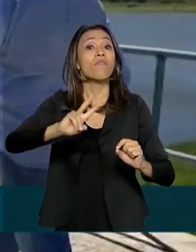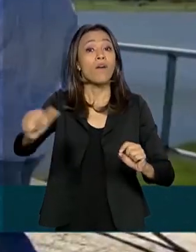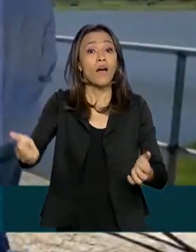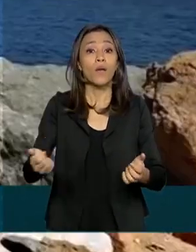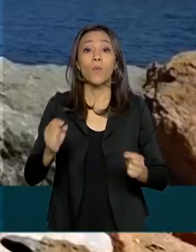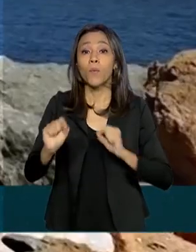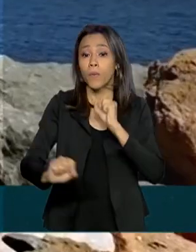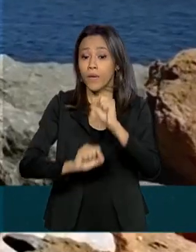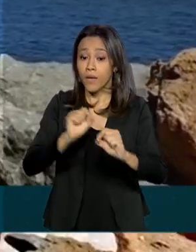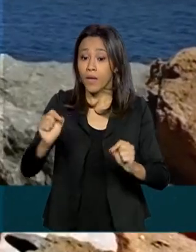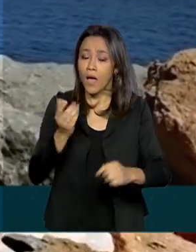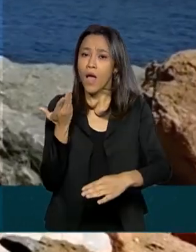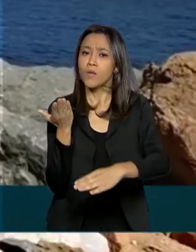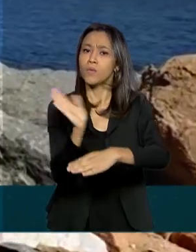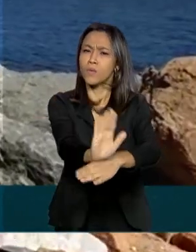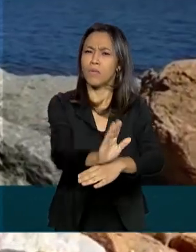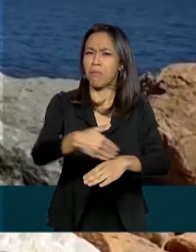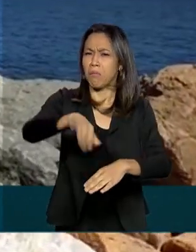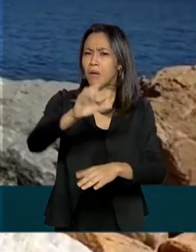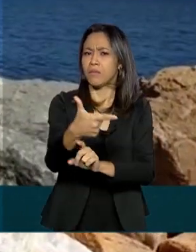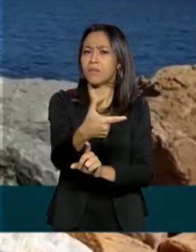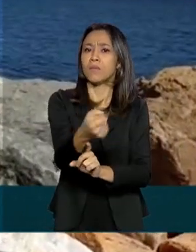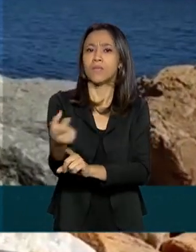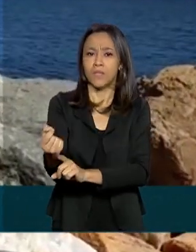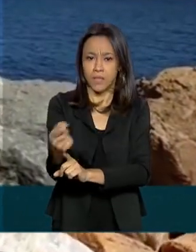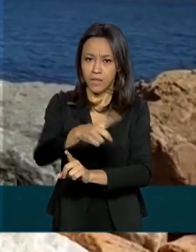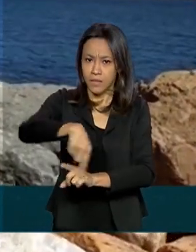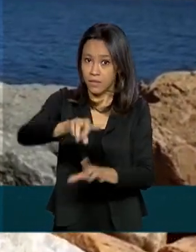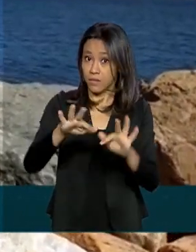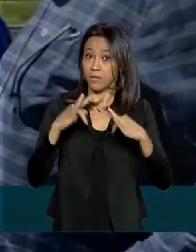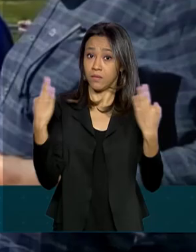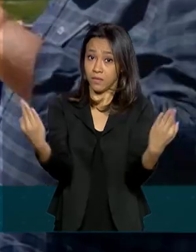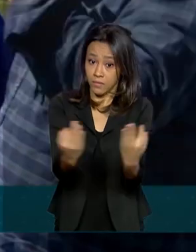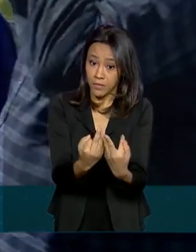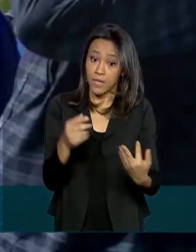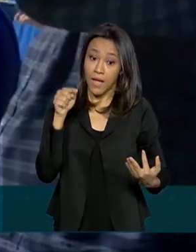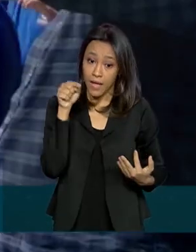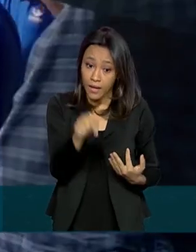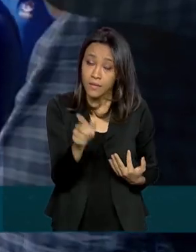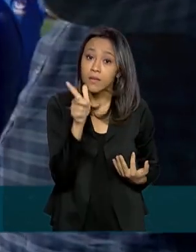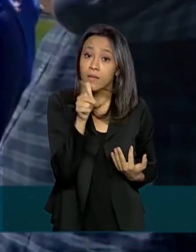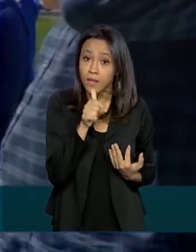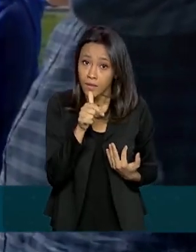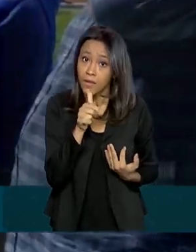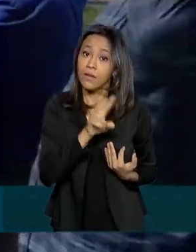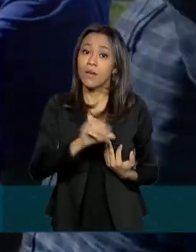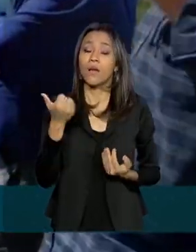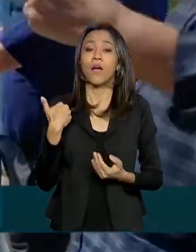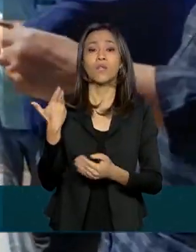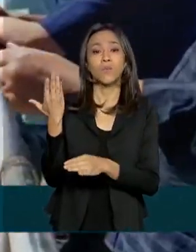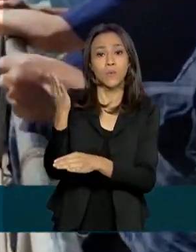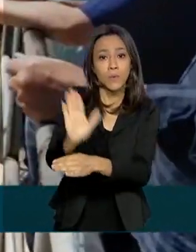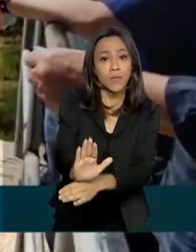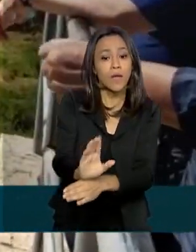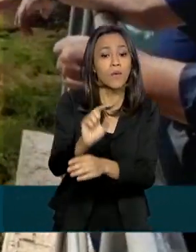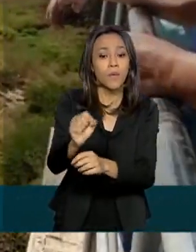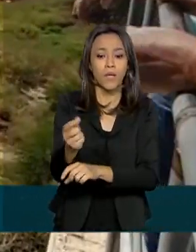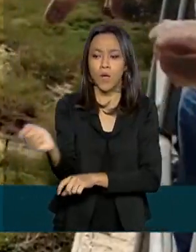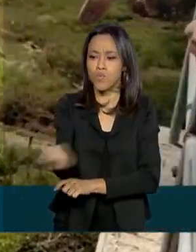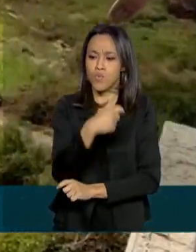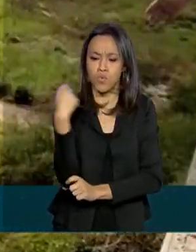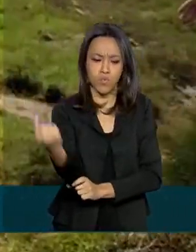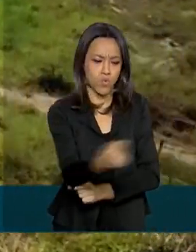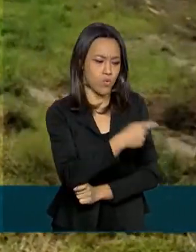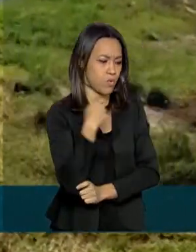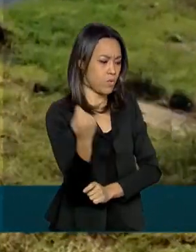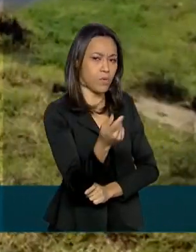beneficiar mais de 200 famílias da comunidade. A água que também vai ajudar na irrigação e no